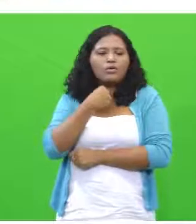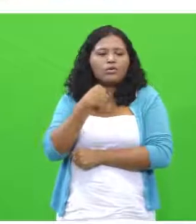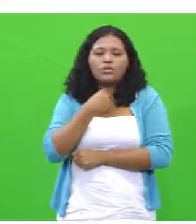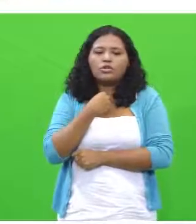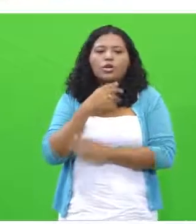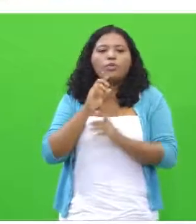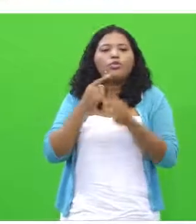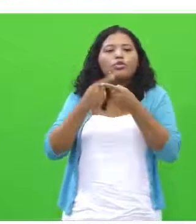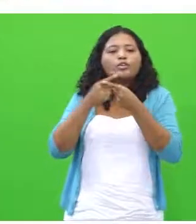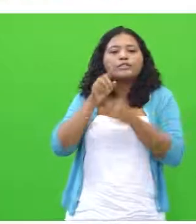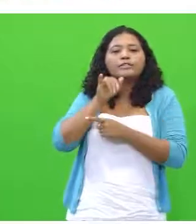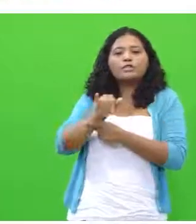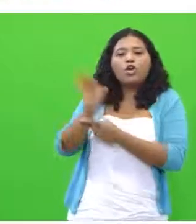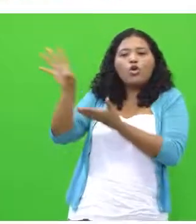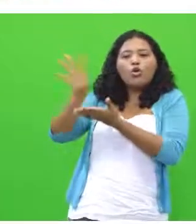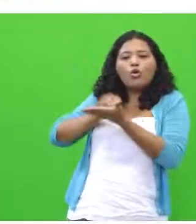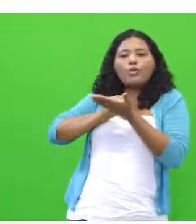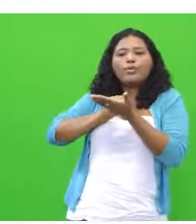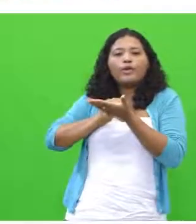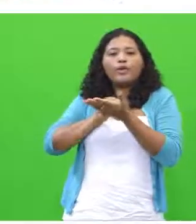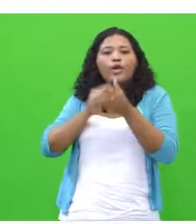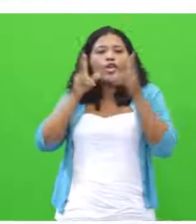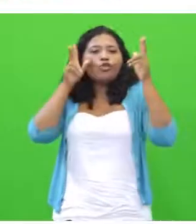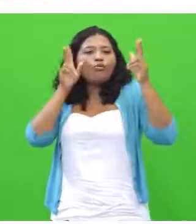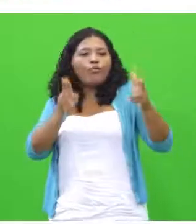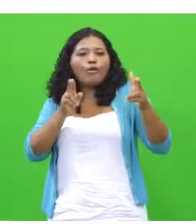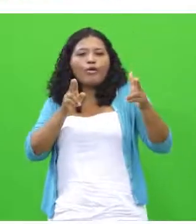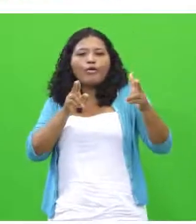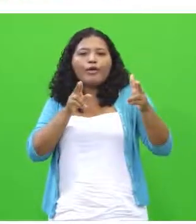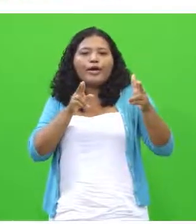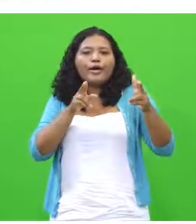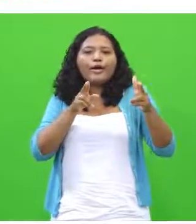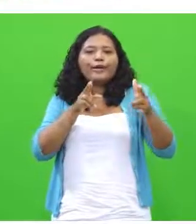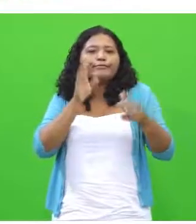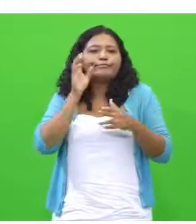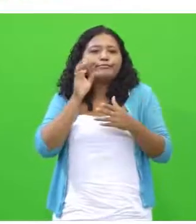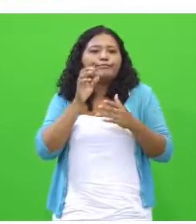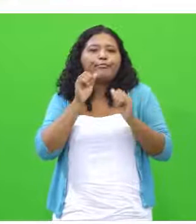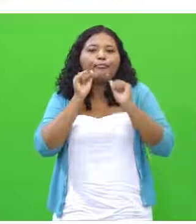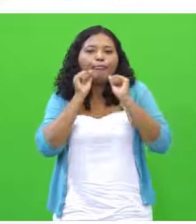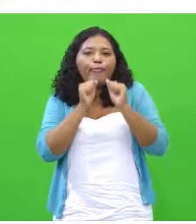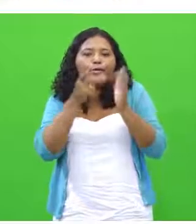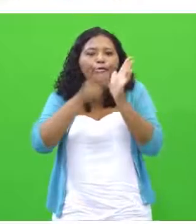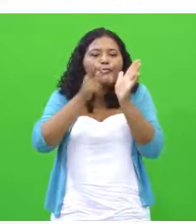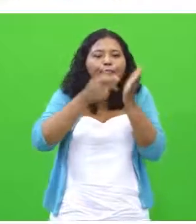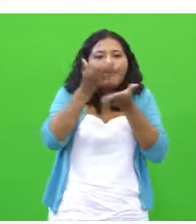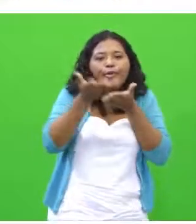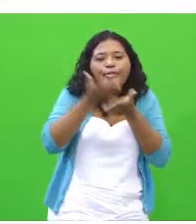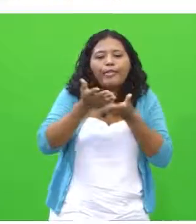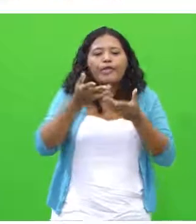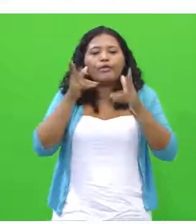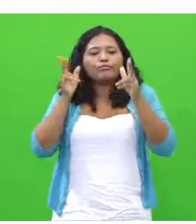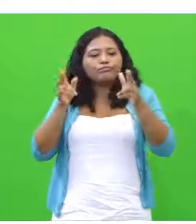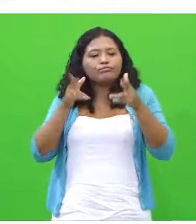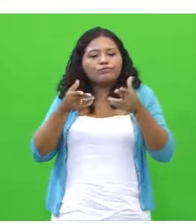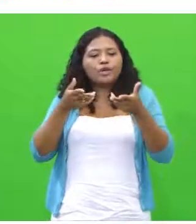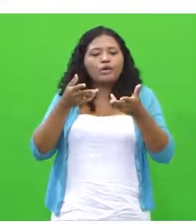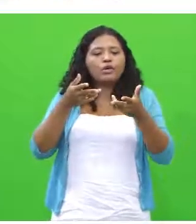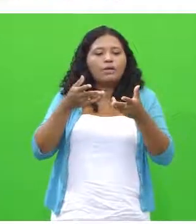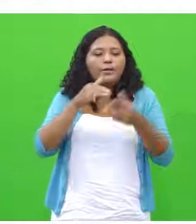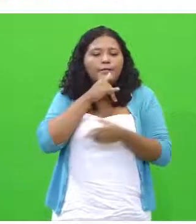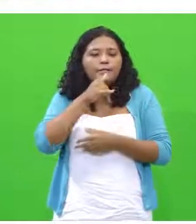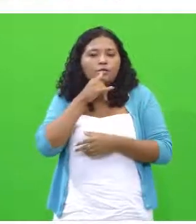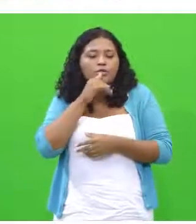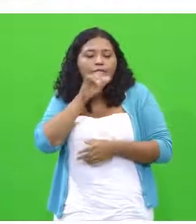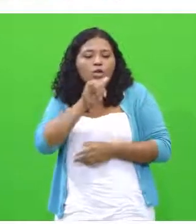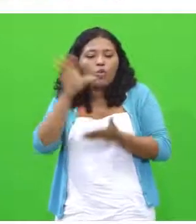copia, você vai ser penalizado na mesma quantidade de linhas copiadas. Se você copia